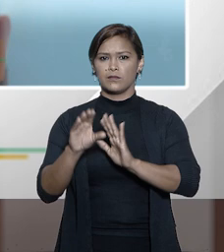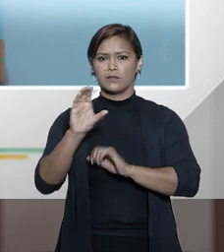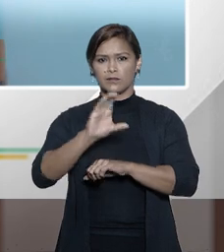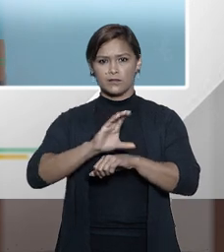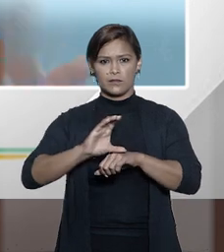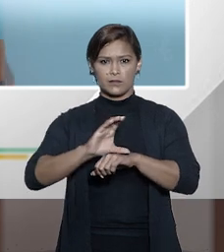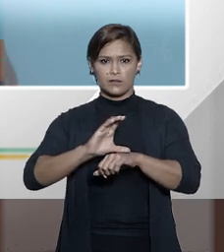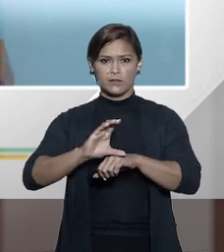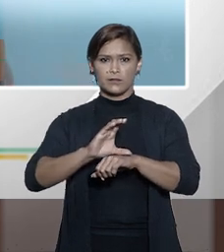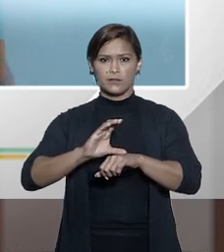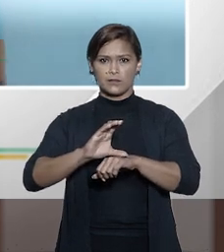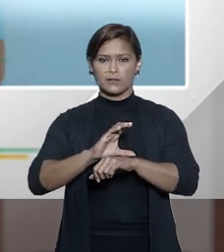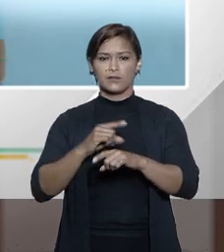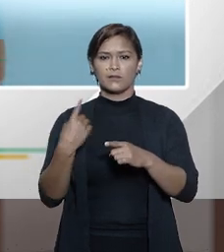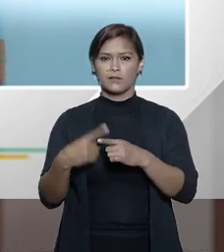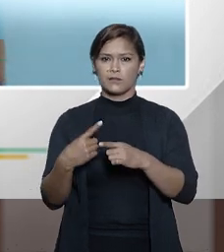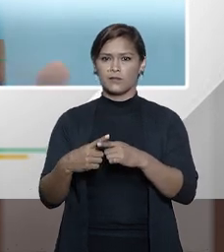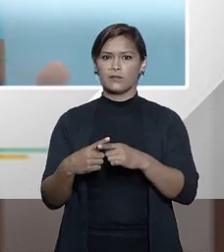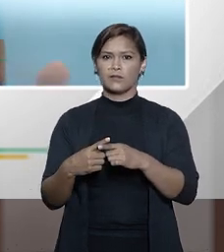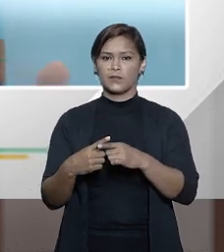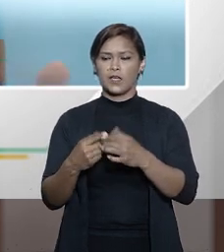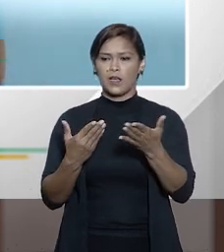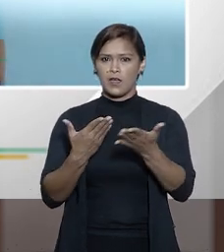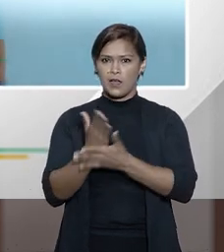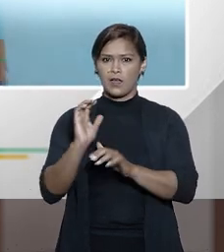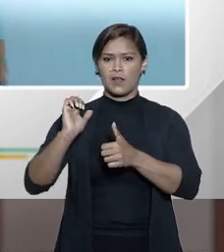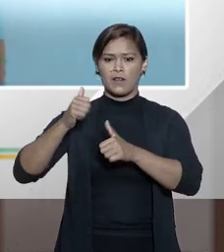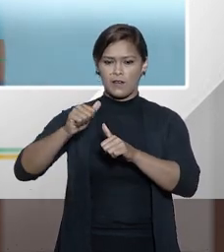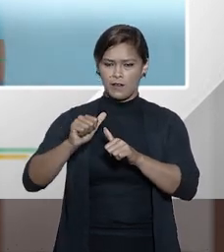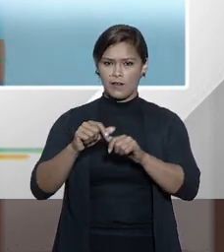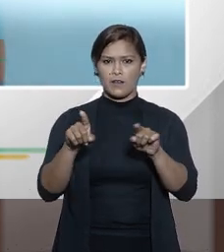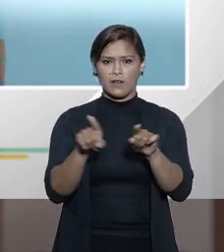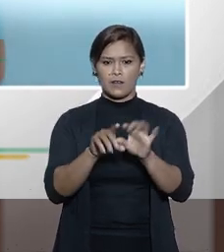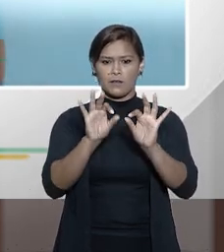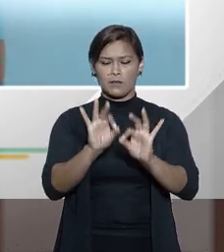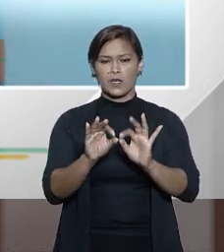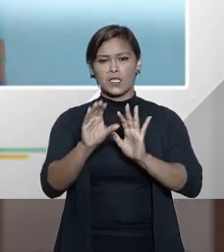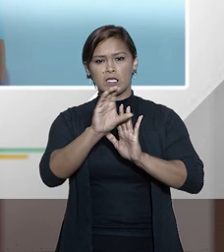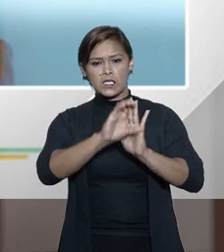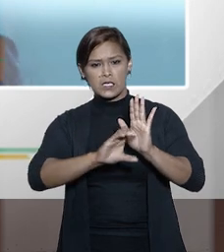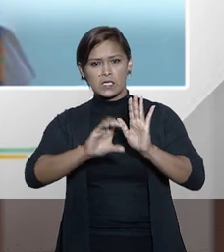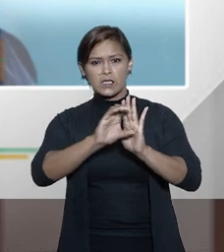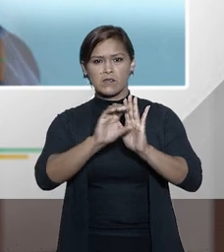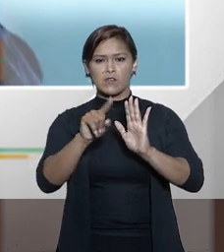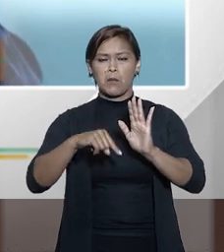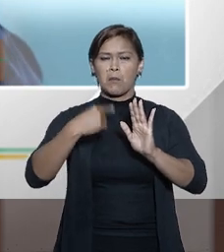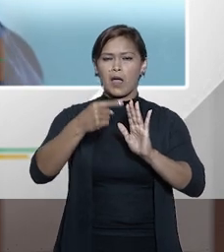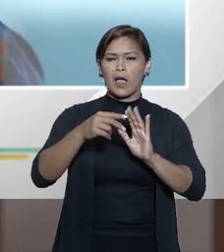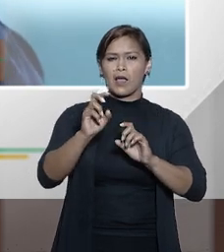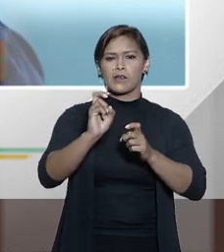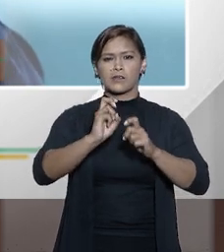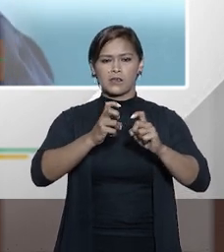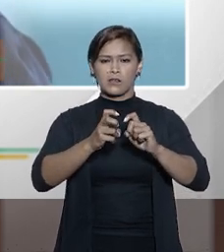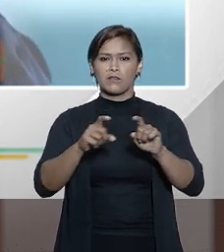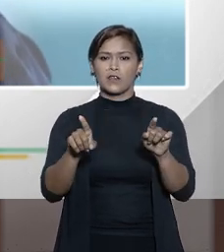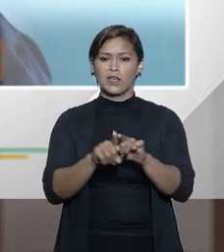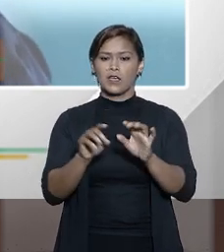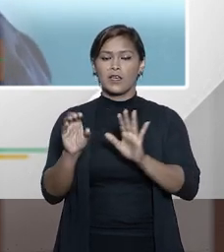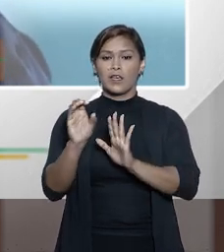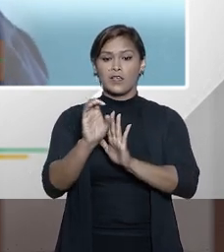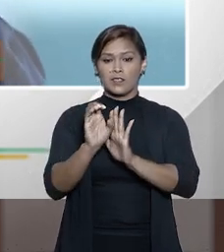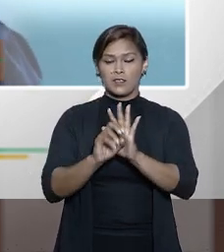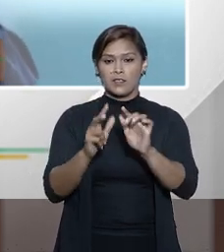constitucional porque ela ela valia para civil mas por uma contingência na verdade infraconstitucional e aí se